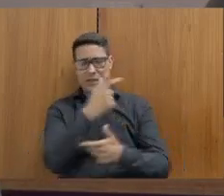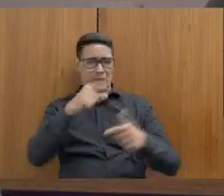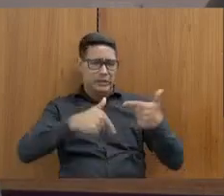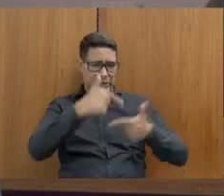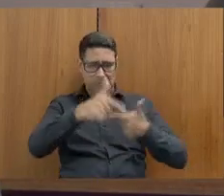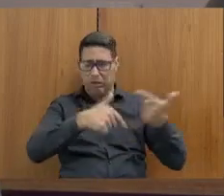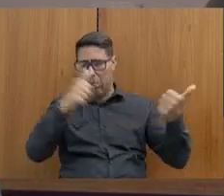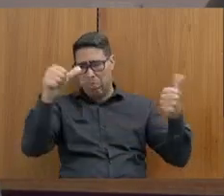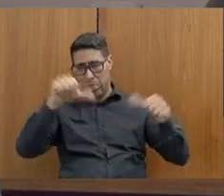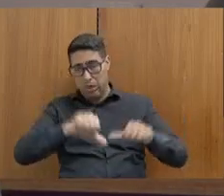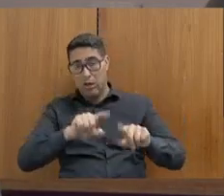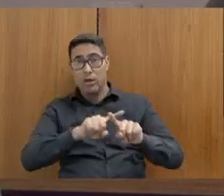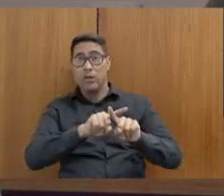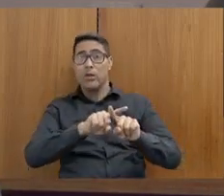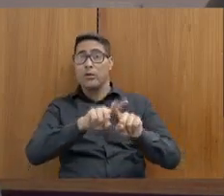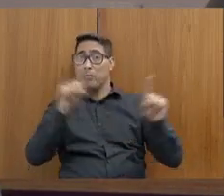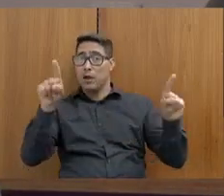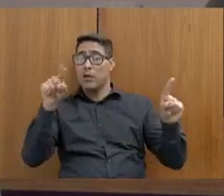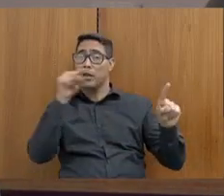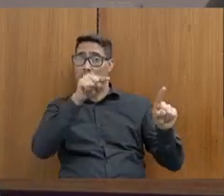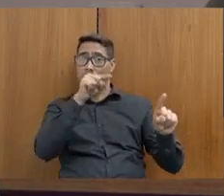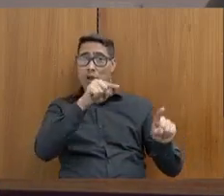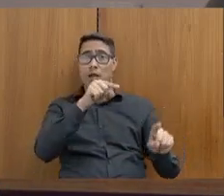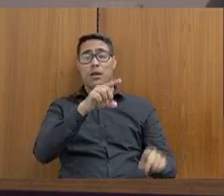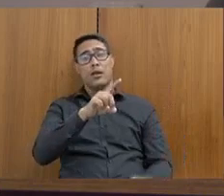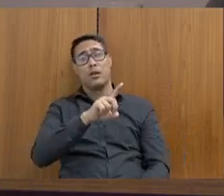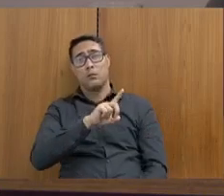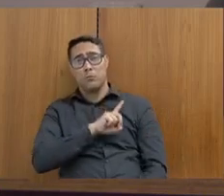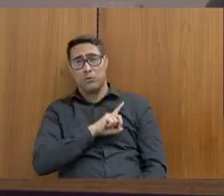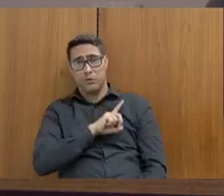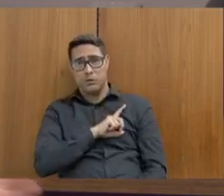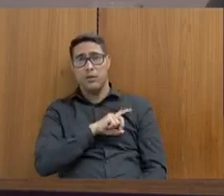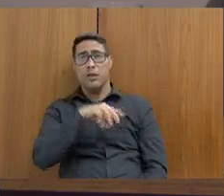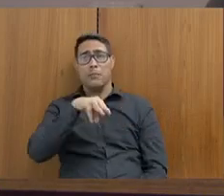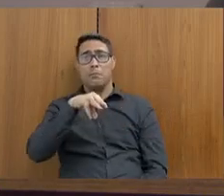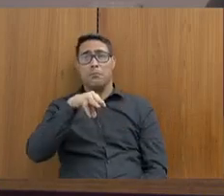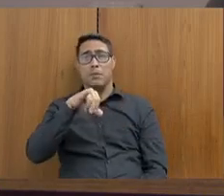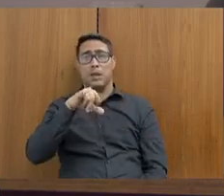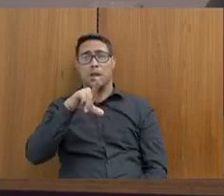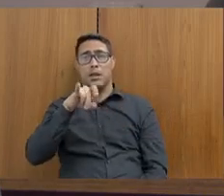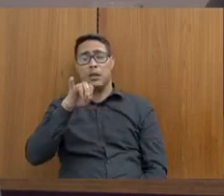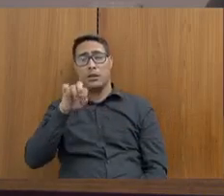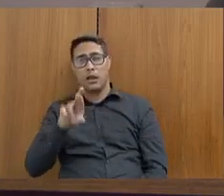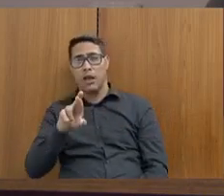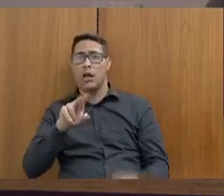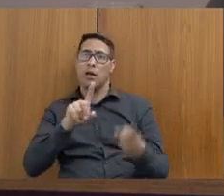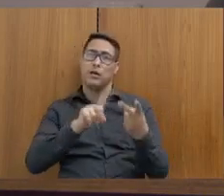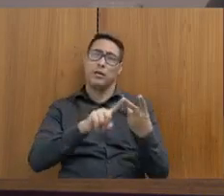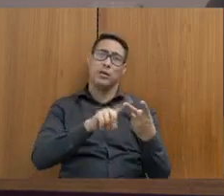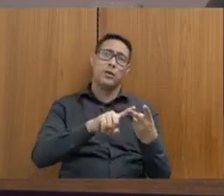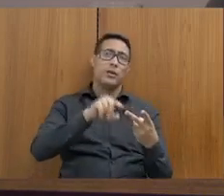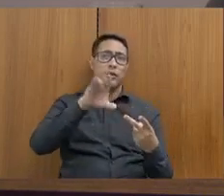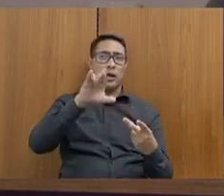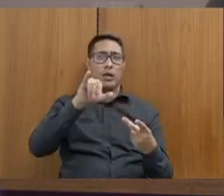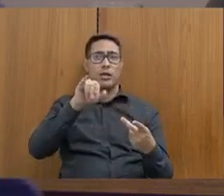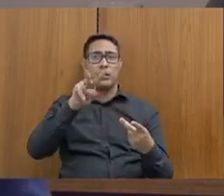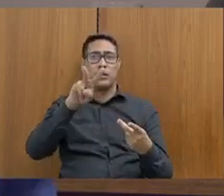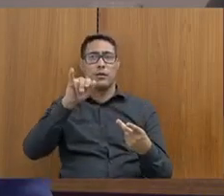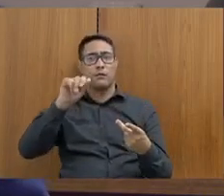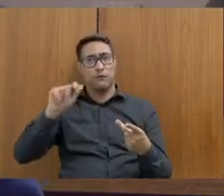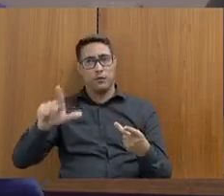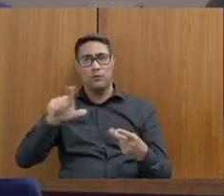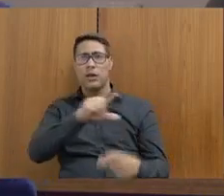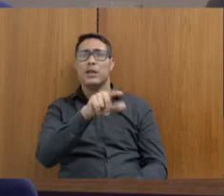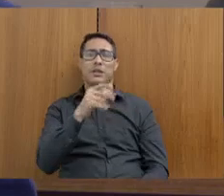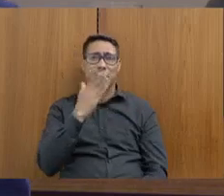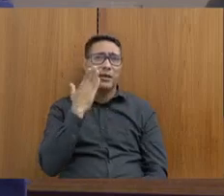mas nos casos da Bruna Selle da Polícia Militar e da Rafaela Drummond, que infelizmente retirou a própria vida da Polícia Civil. A gente sabe